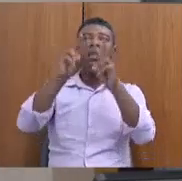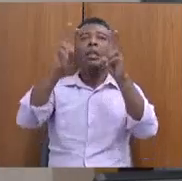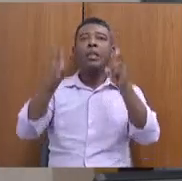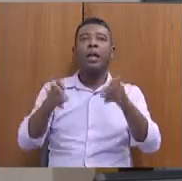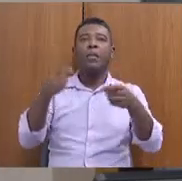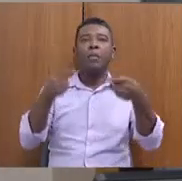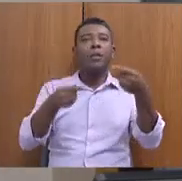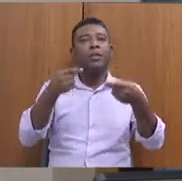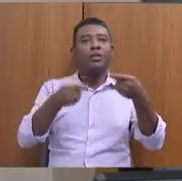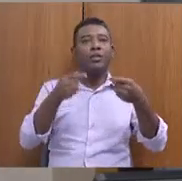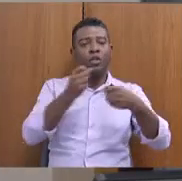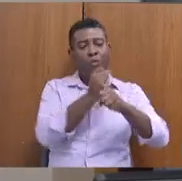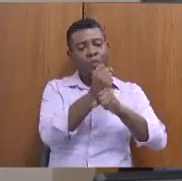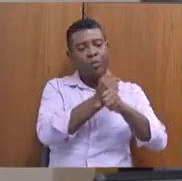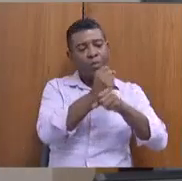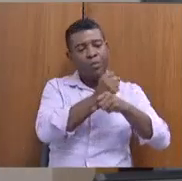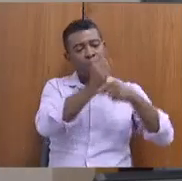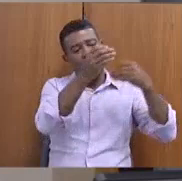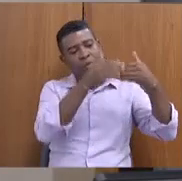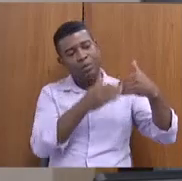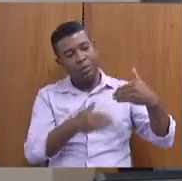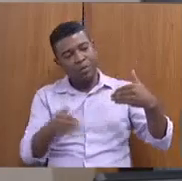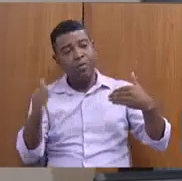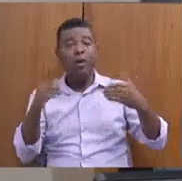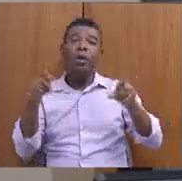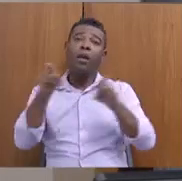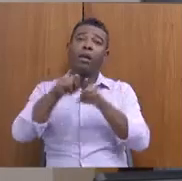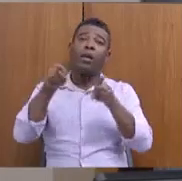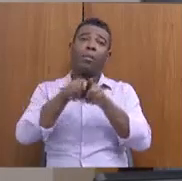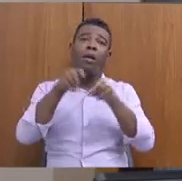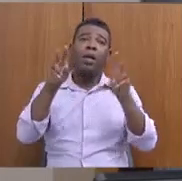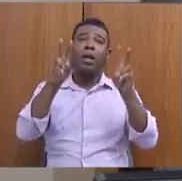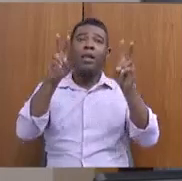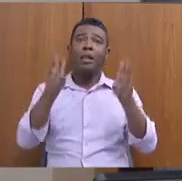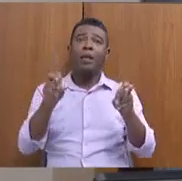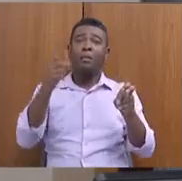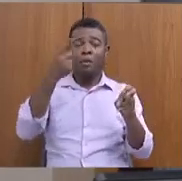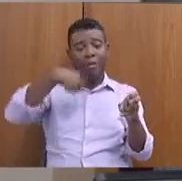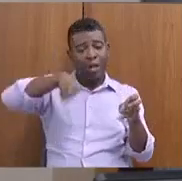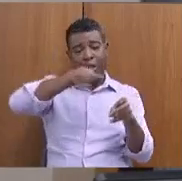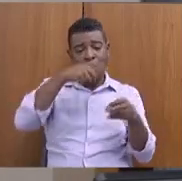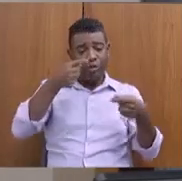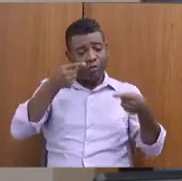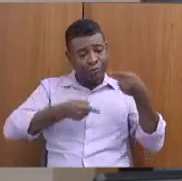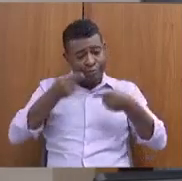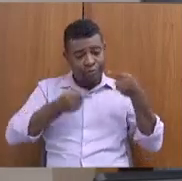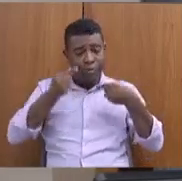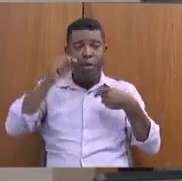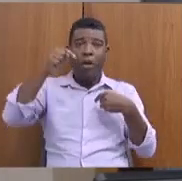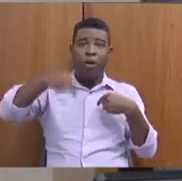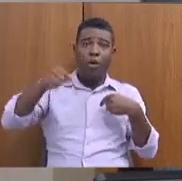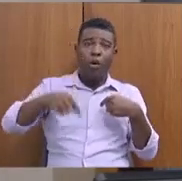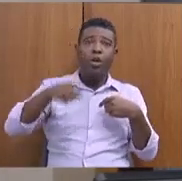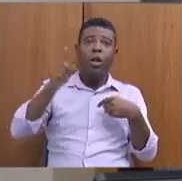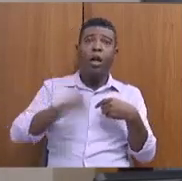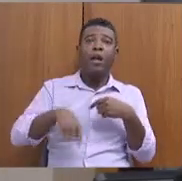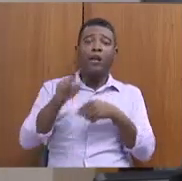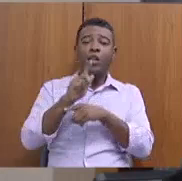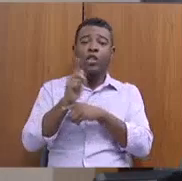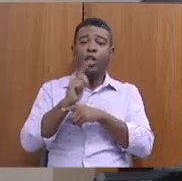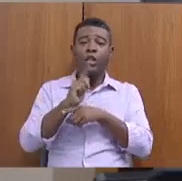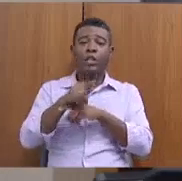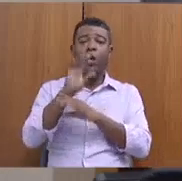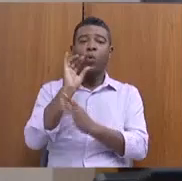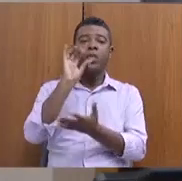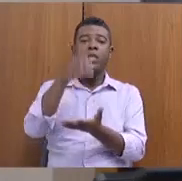e também temas para discutirmos hoje. E pedimos a apresentação de dados sobre gestão do Centro de Referência em Direitos